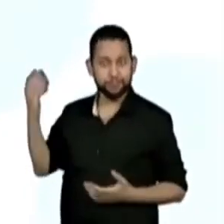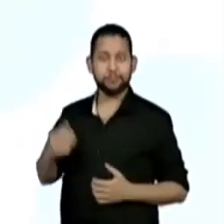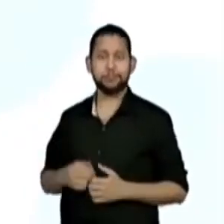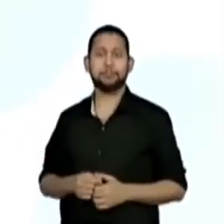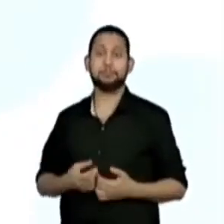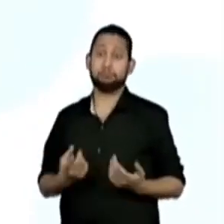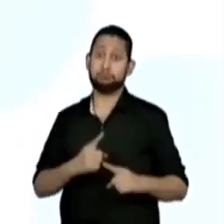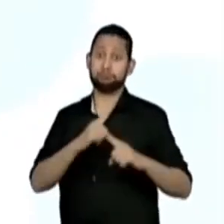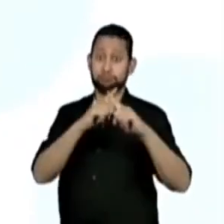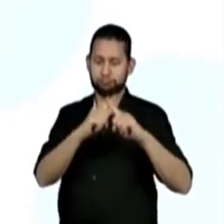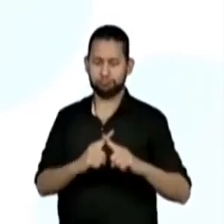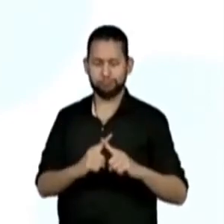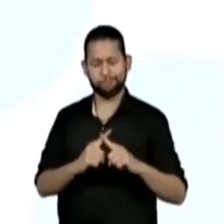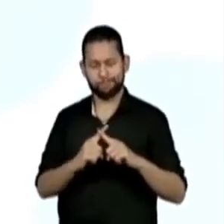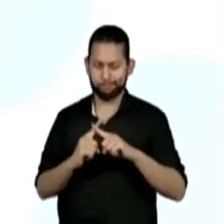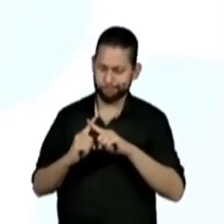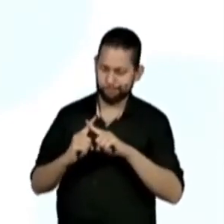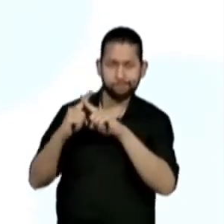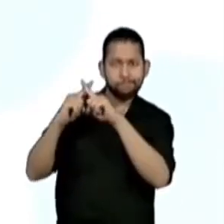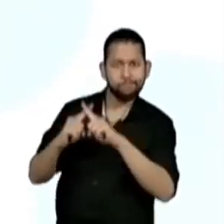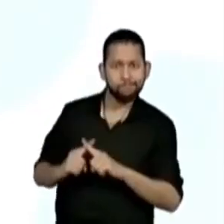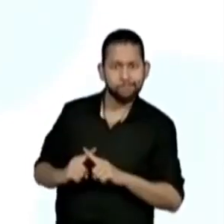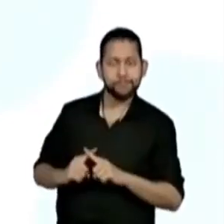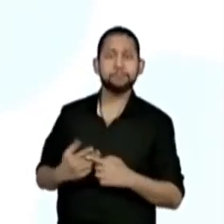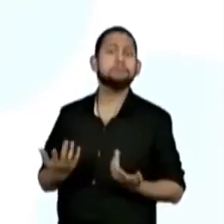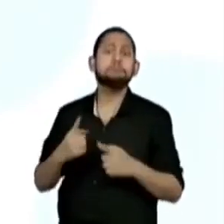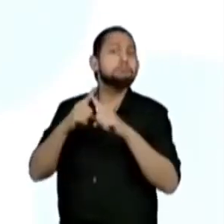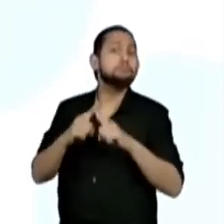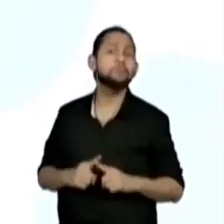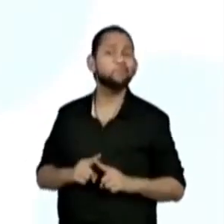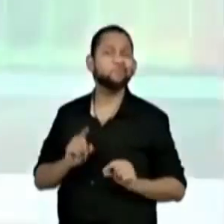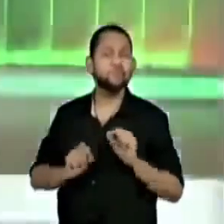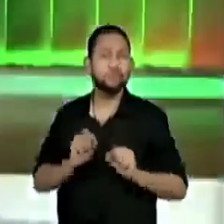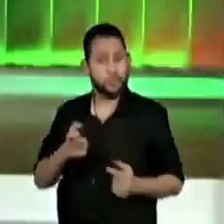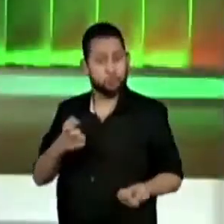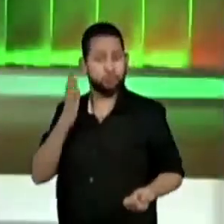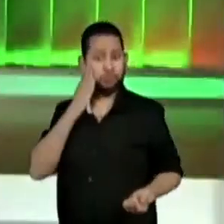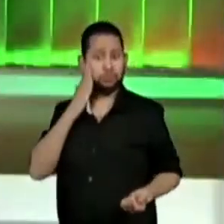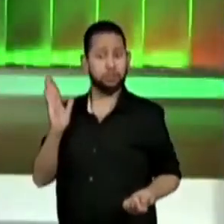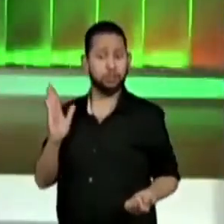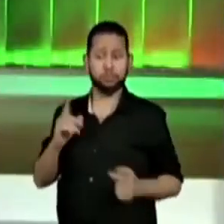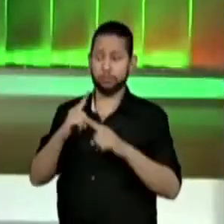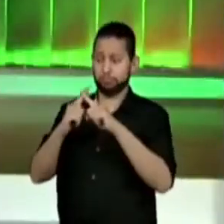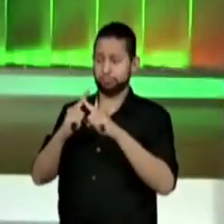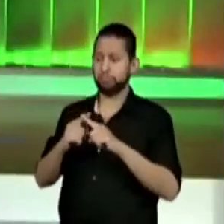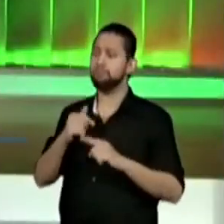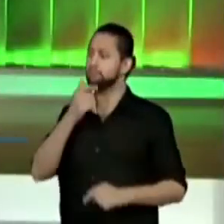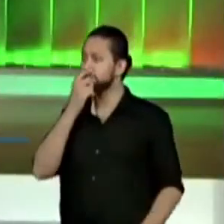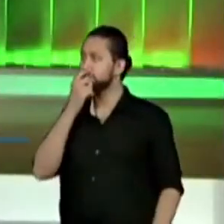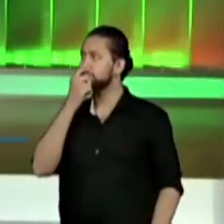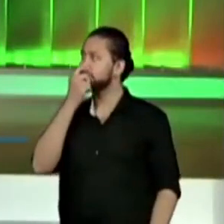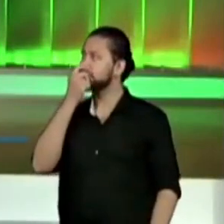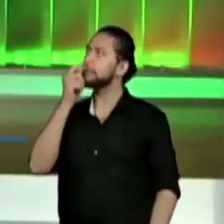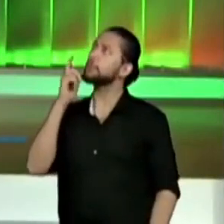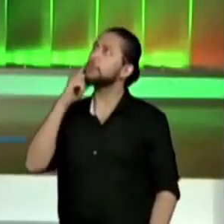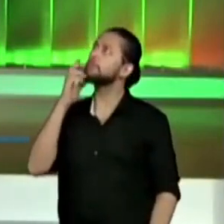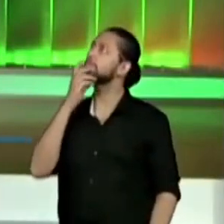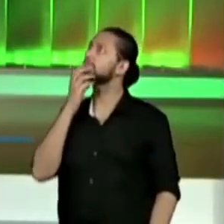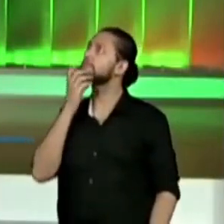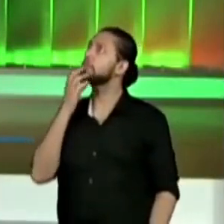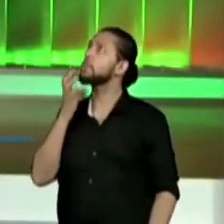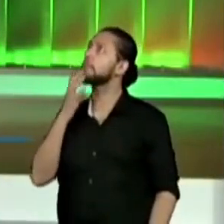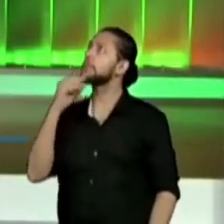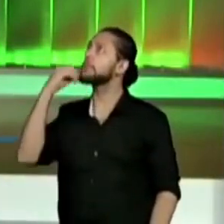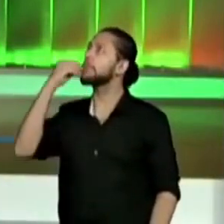multiplicação, pro. Mas, multiplicação, eu já sei. Multiplicação, eu já faço. Aí fica